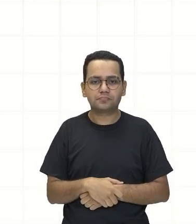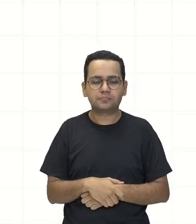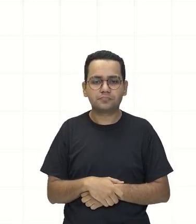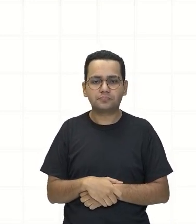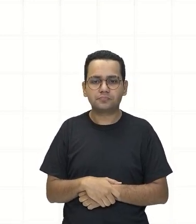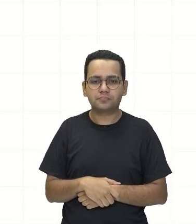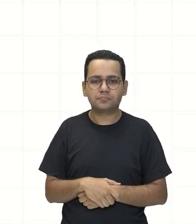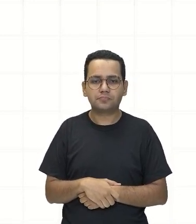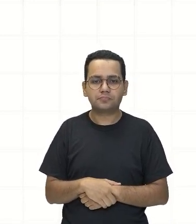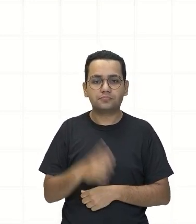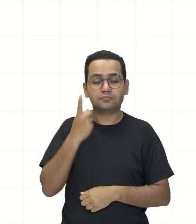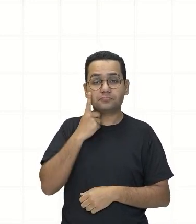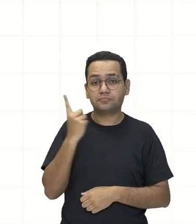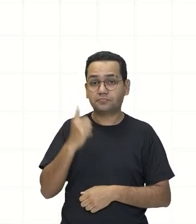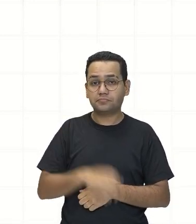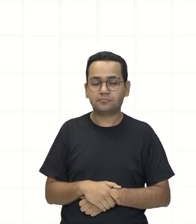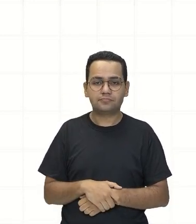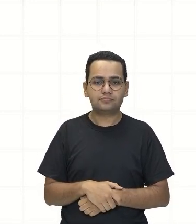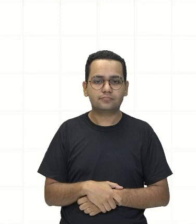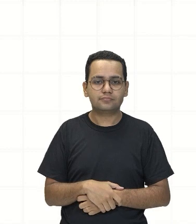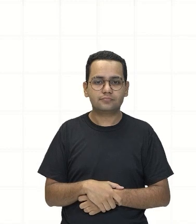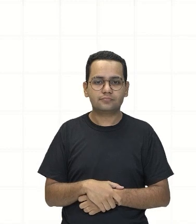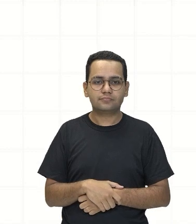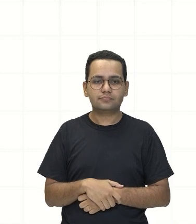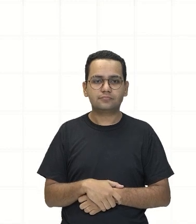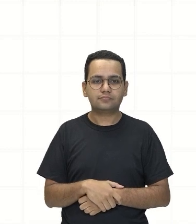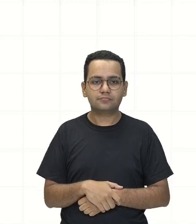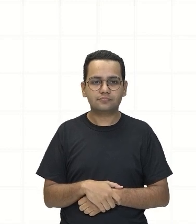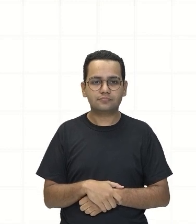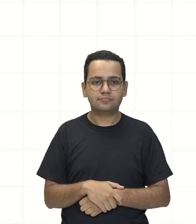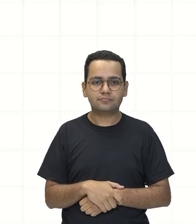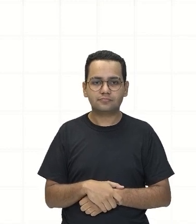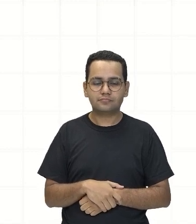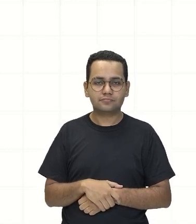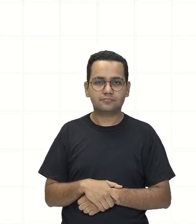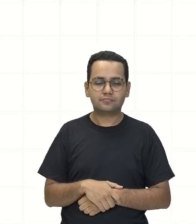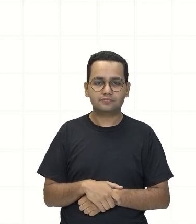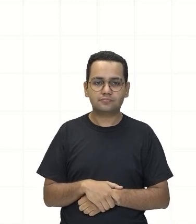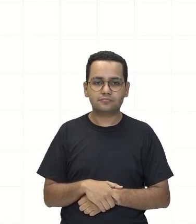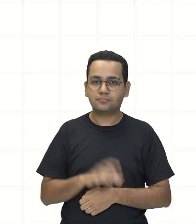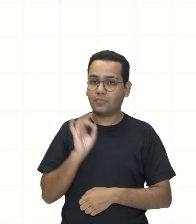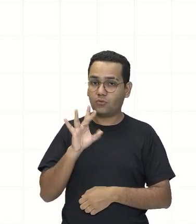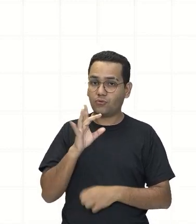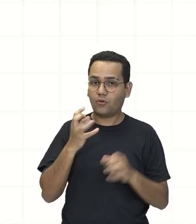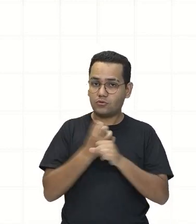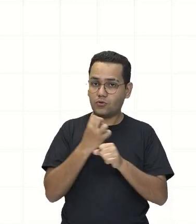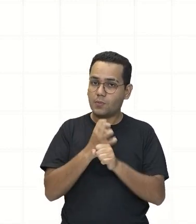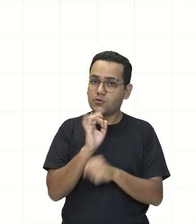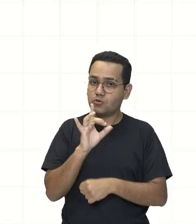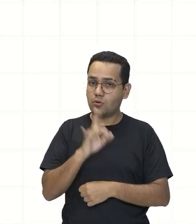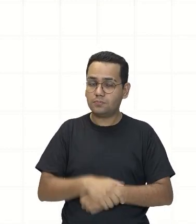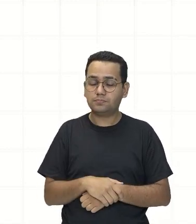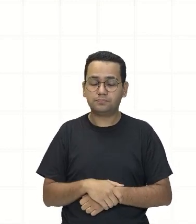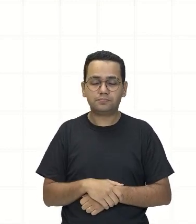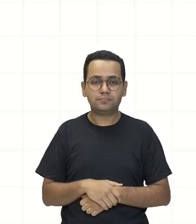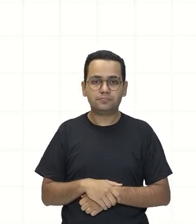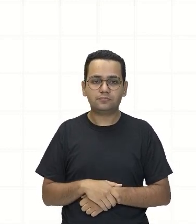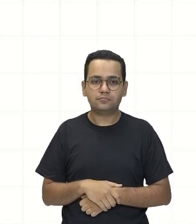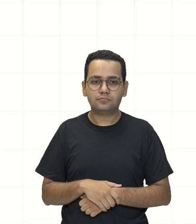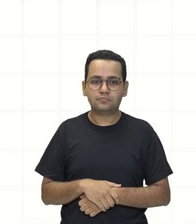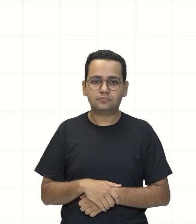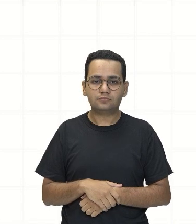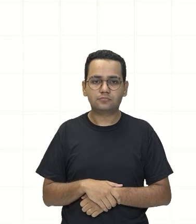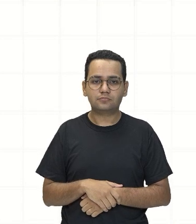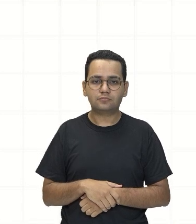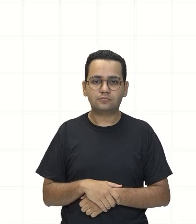que você adicione Os números que estão Olha Na frente Olha só Na frente Lembrando que esse aqui